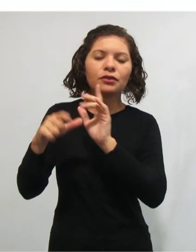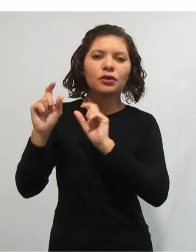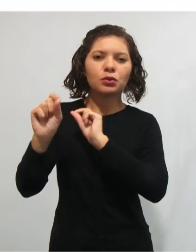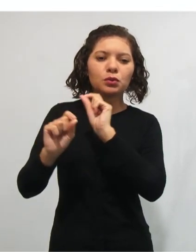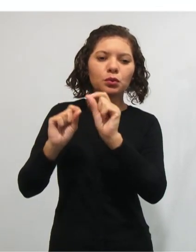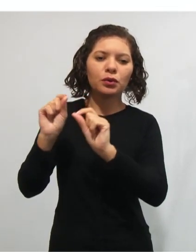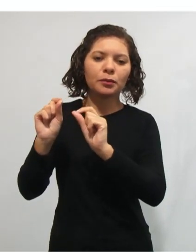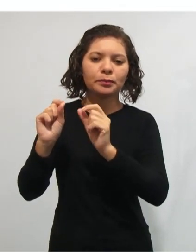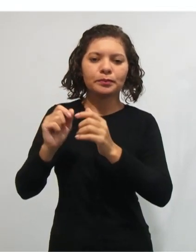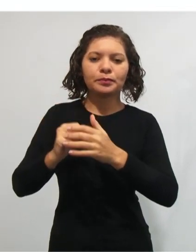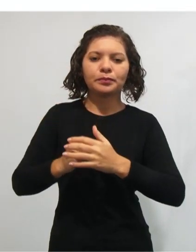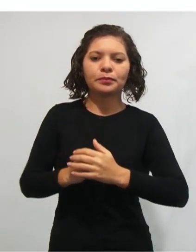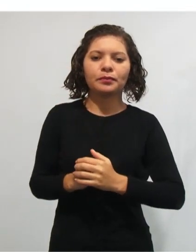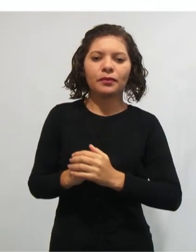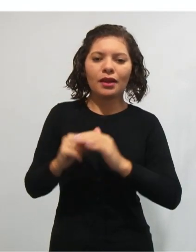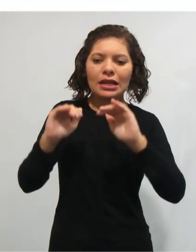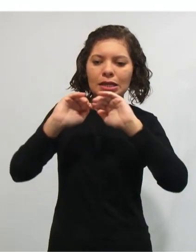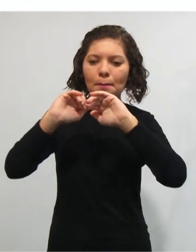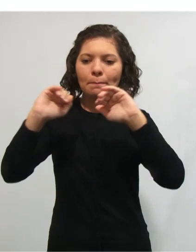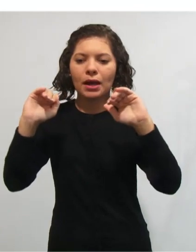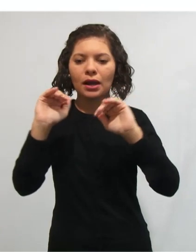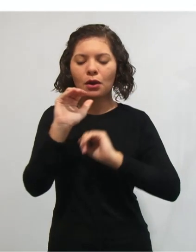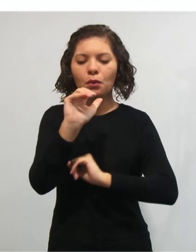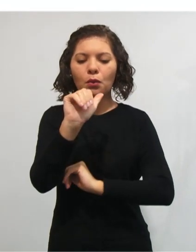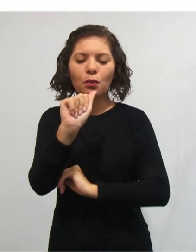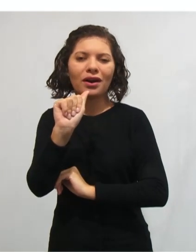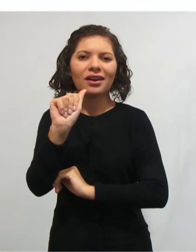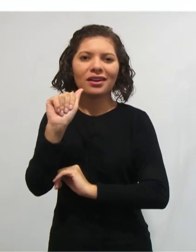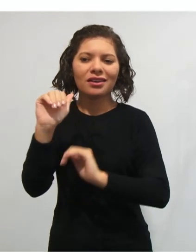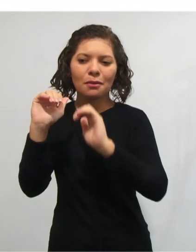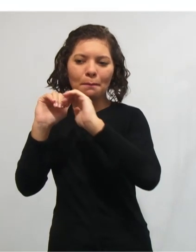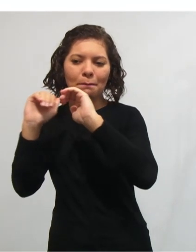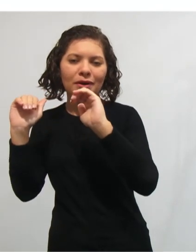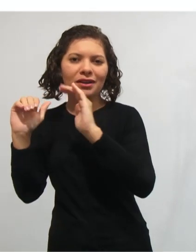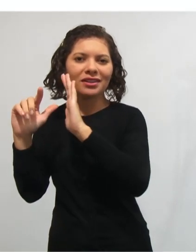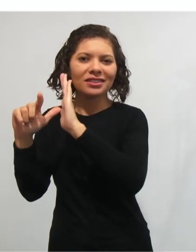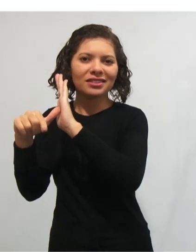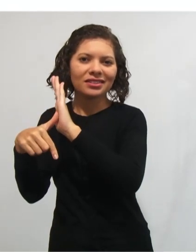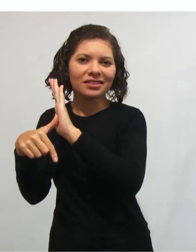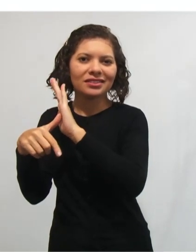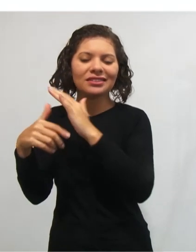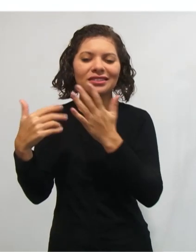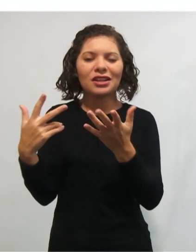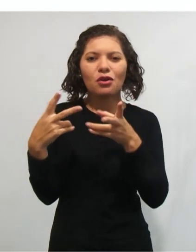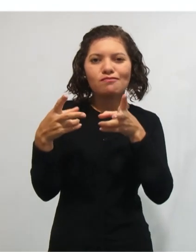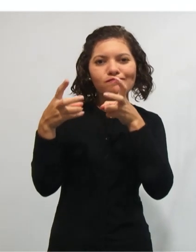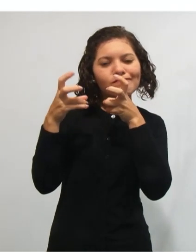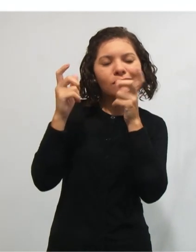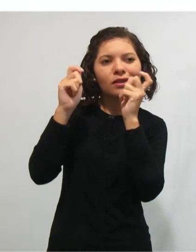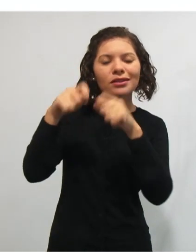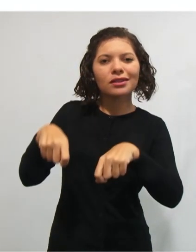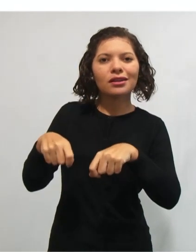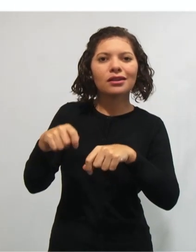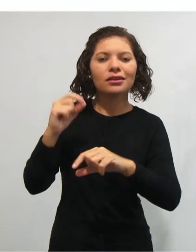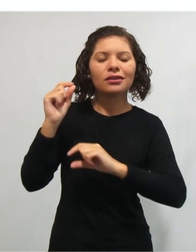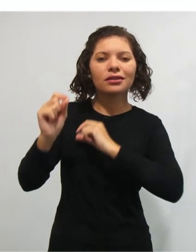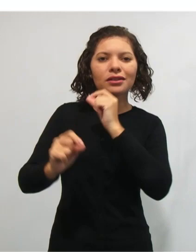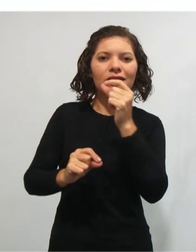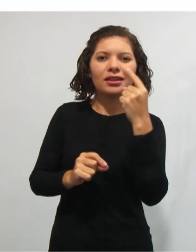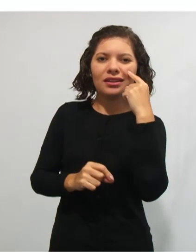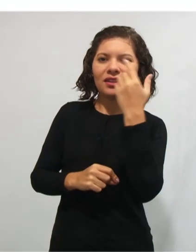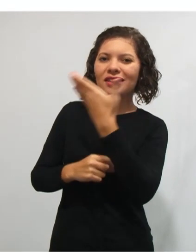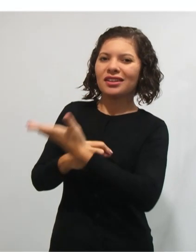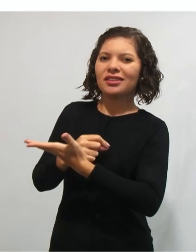desmembrou aqui a palavra, o verbo atrasei. E com isso, você pode observar que aparecem